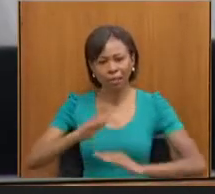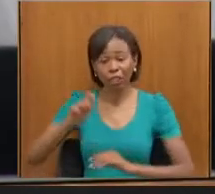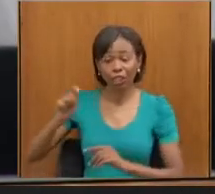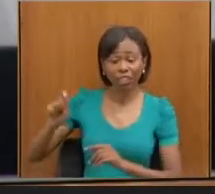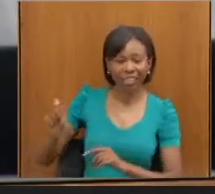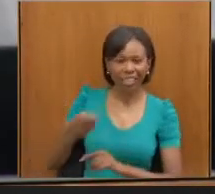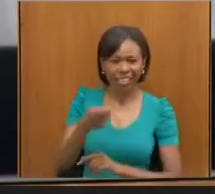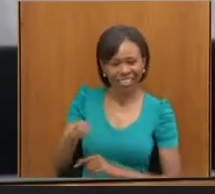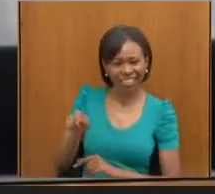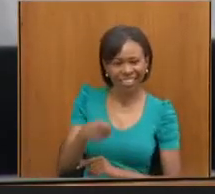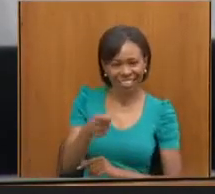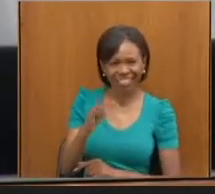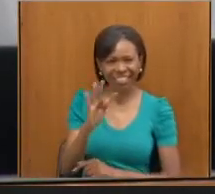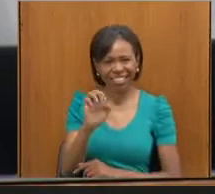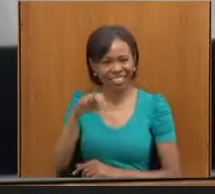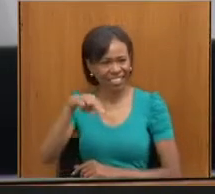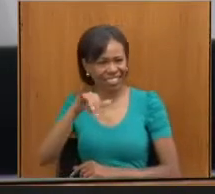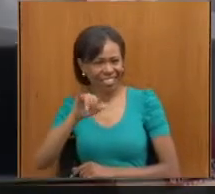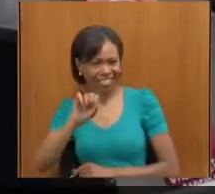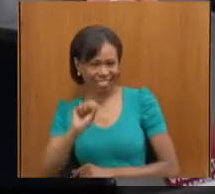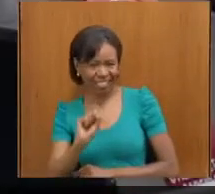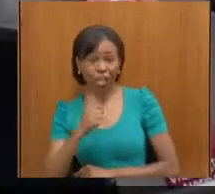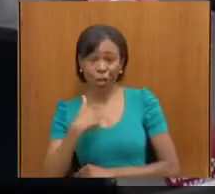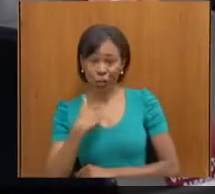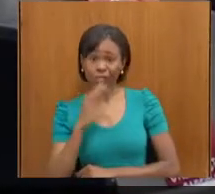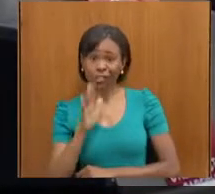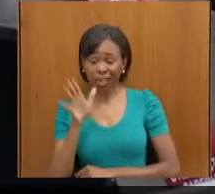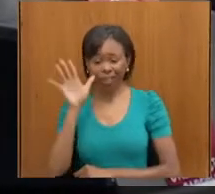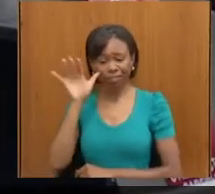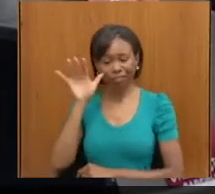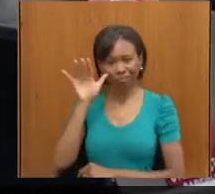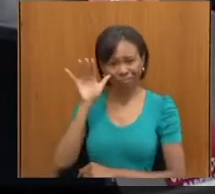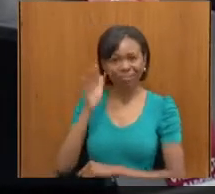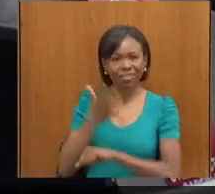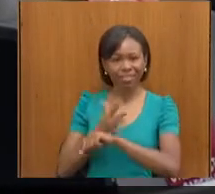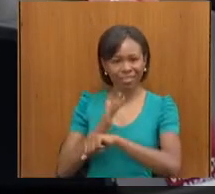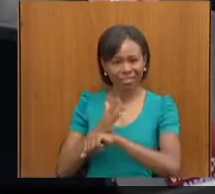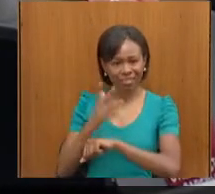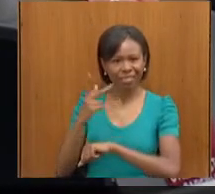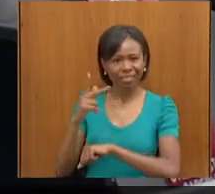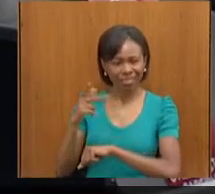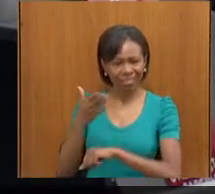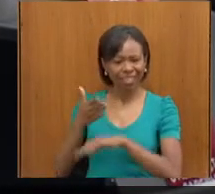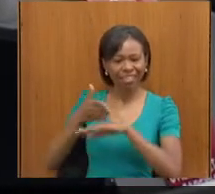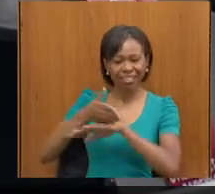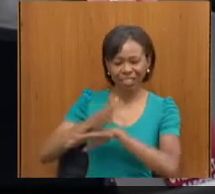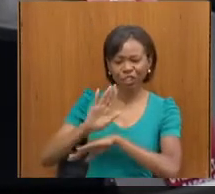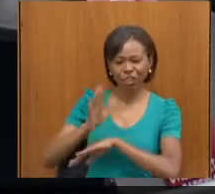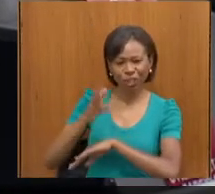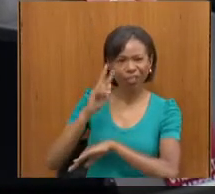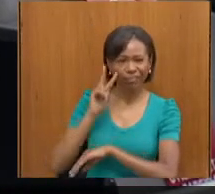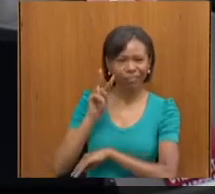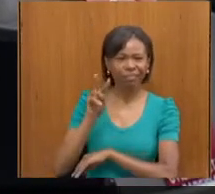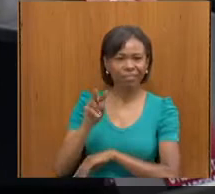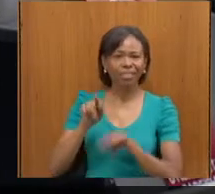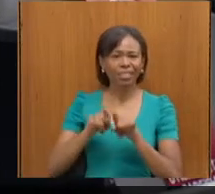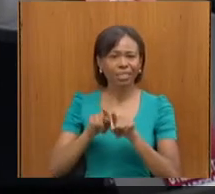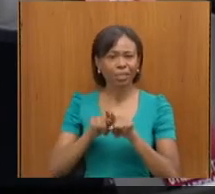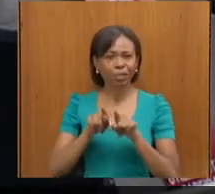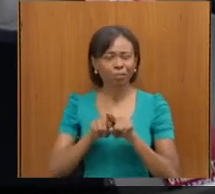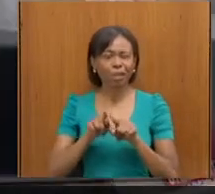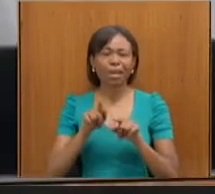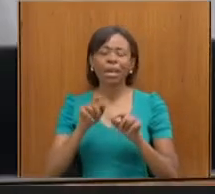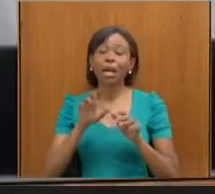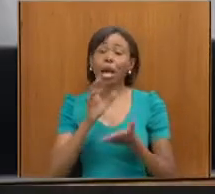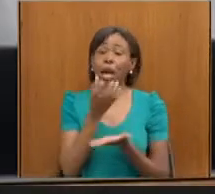estar lá presenciando os treinos, já tive a oportunidade como profissional da área de comunicação também, gravar um programa lá